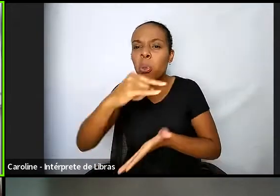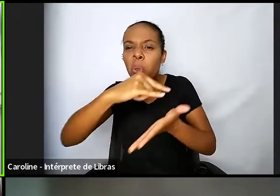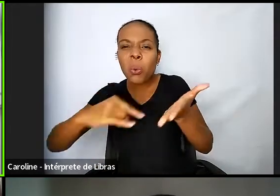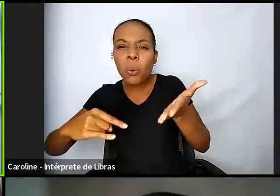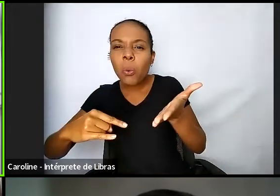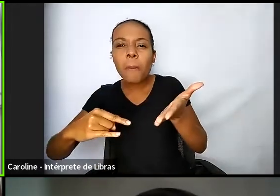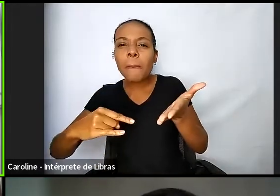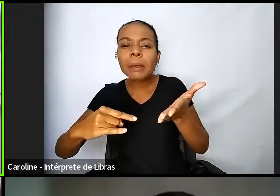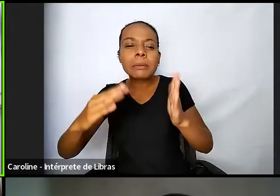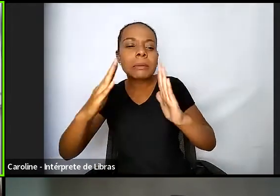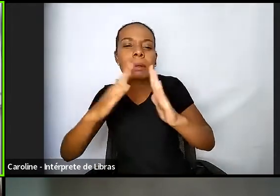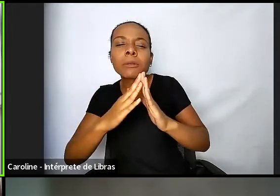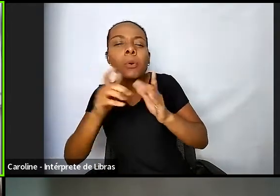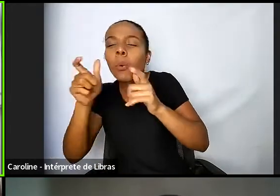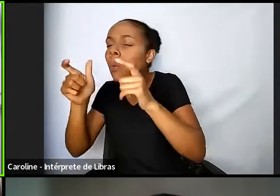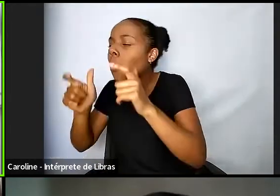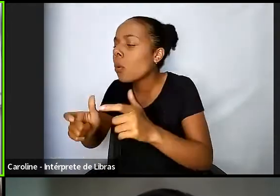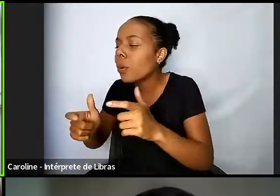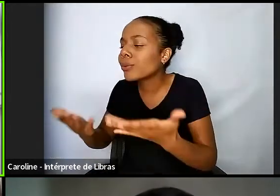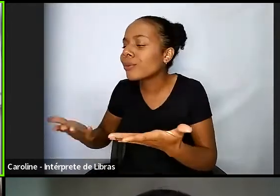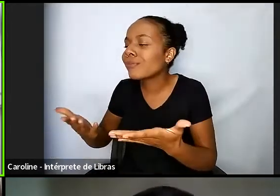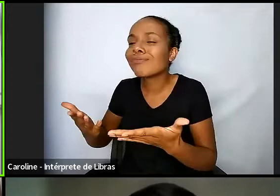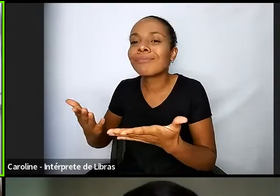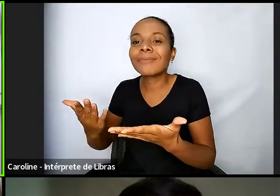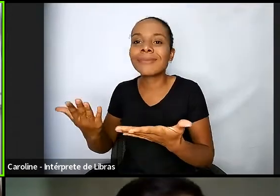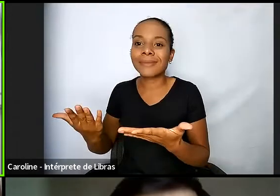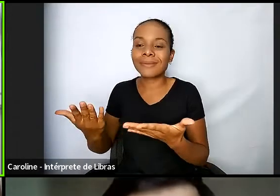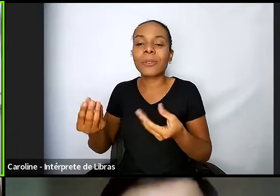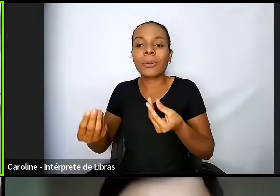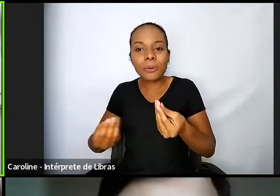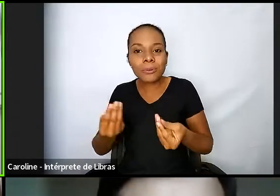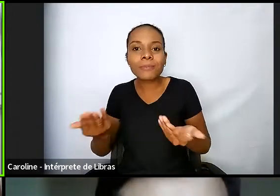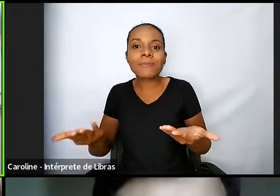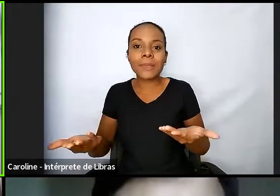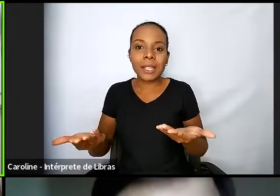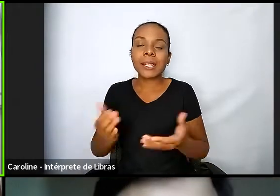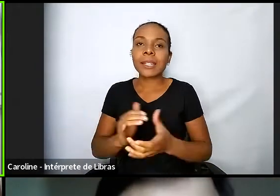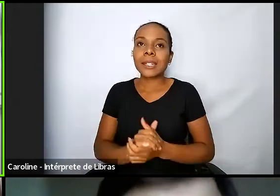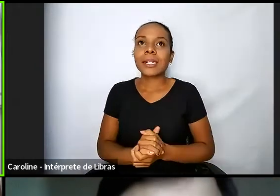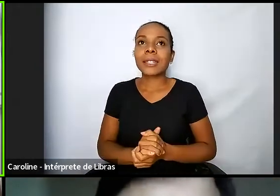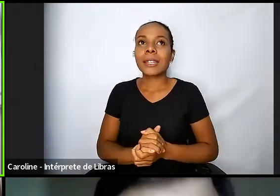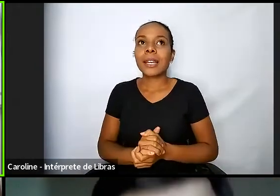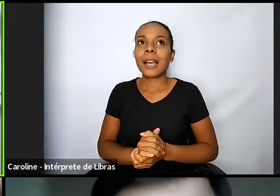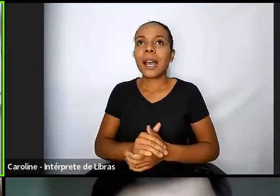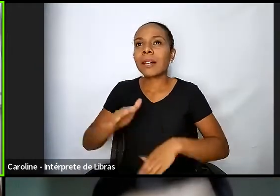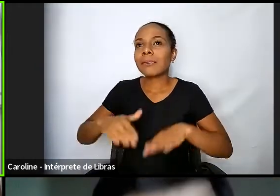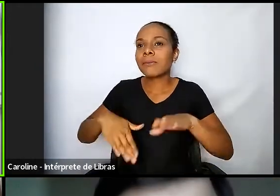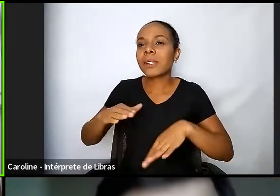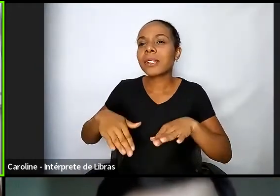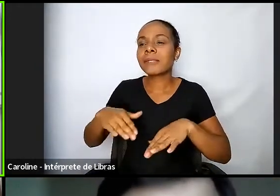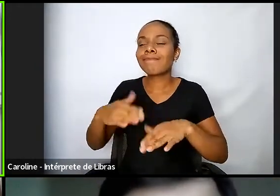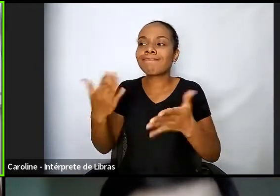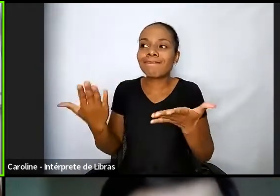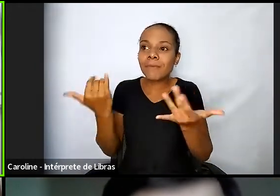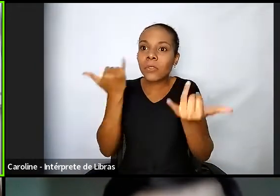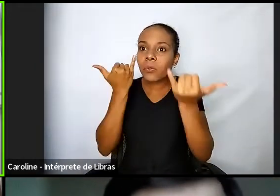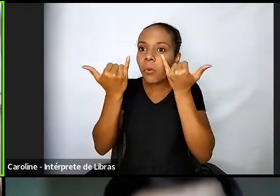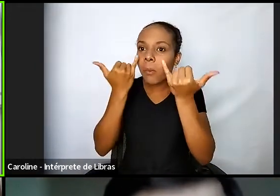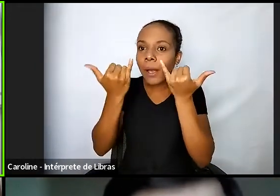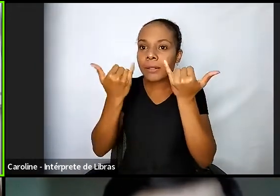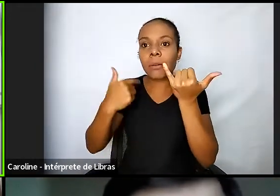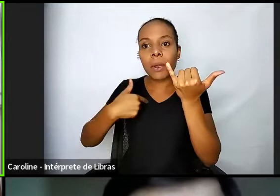documento de identificação que, eu vi os dados, Luciana, 61